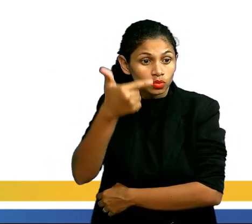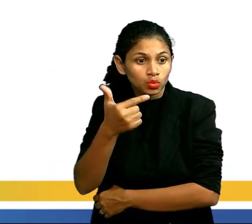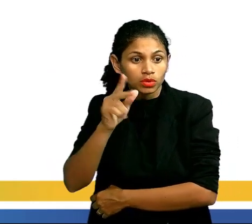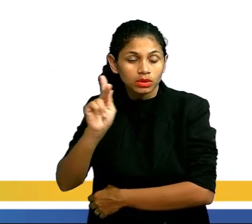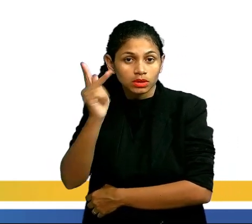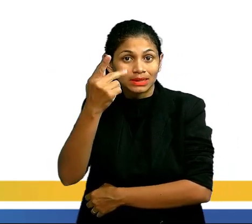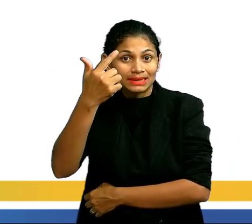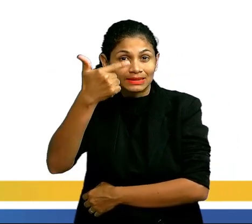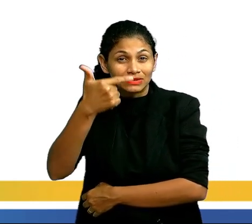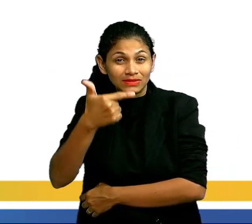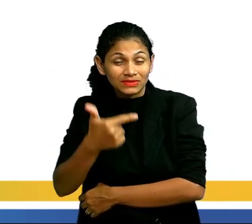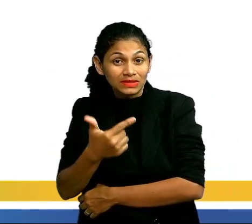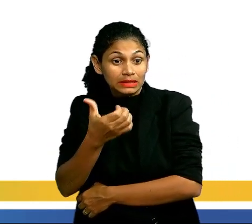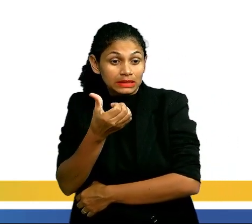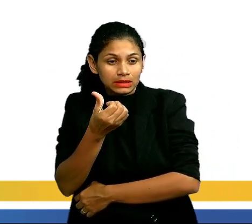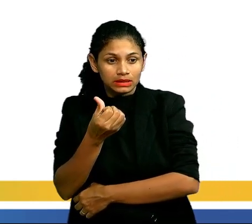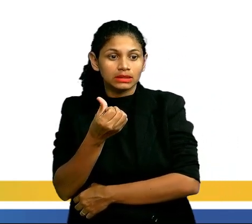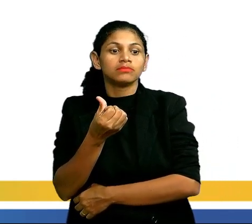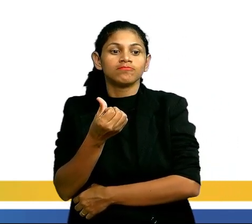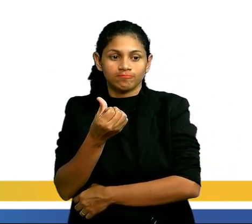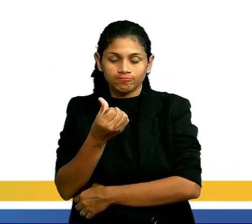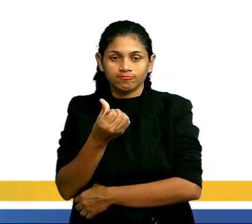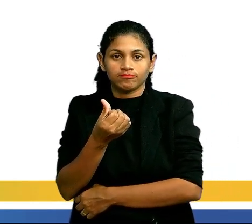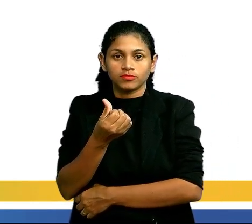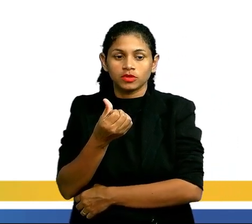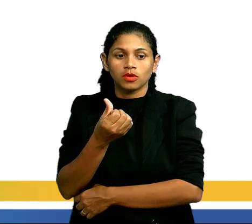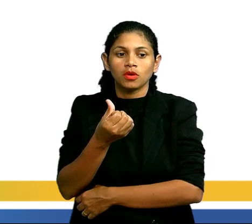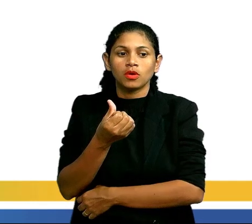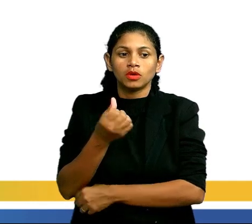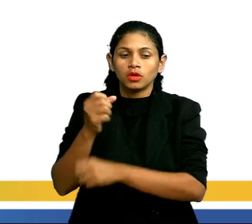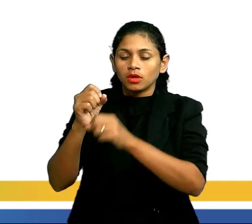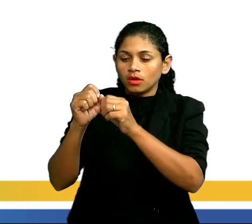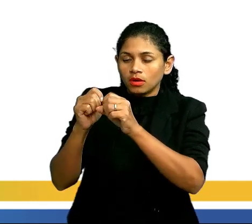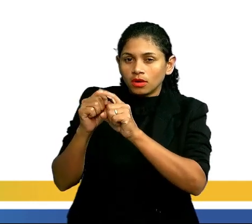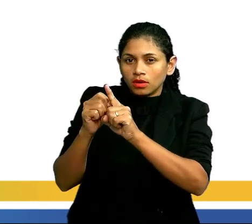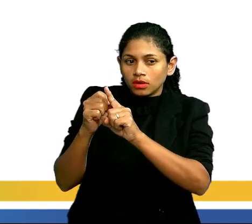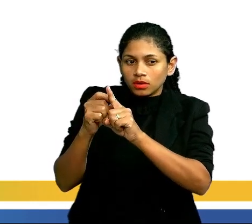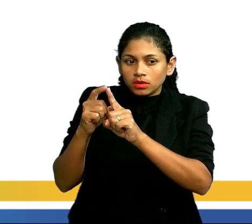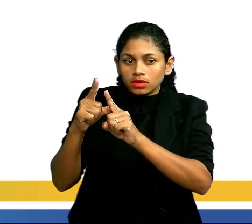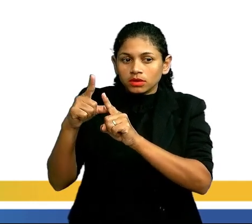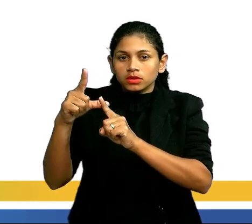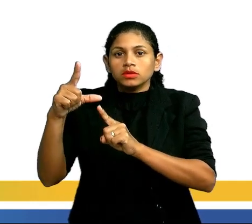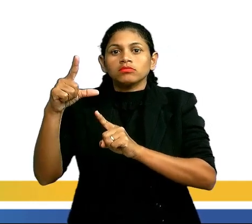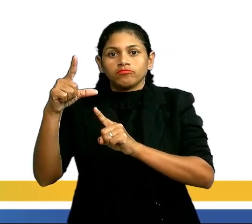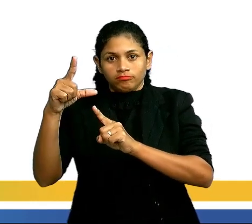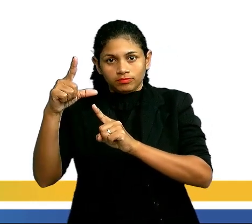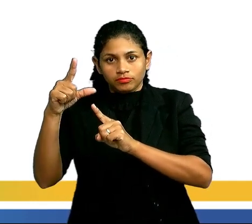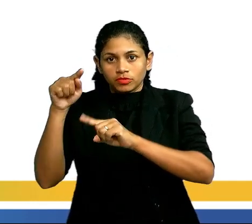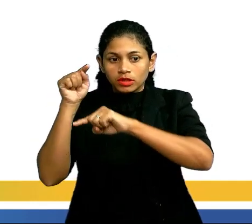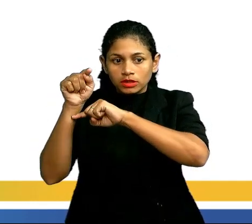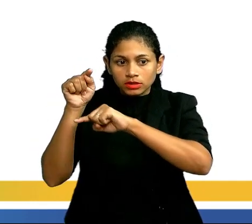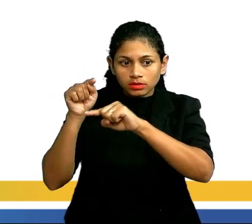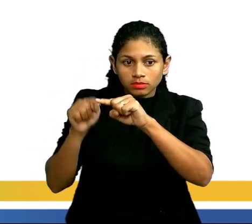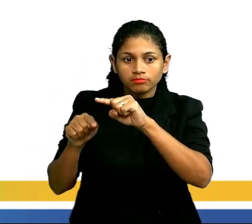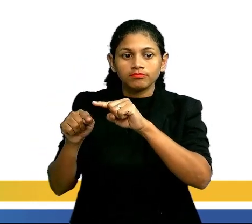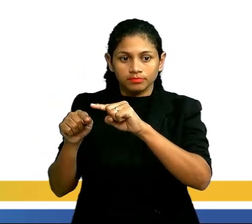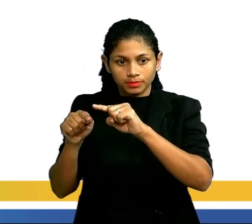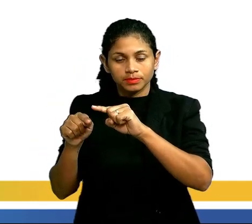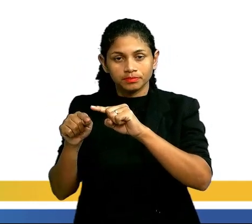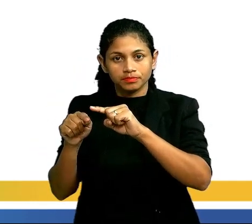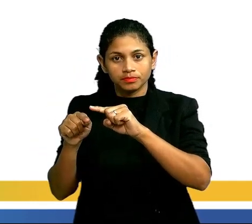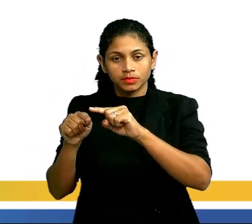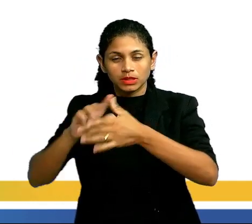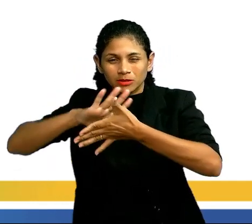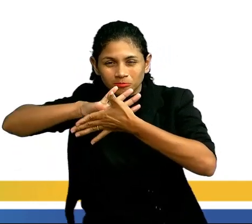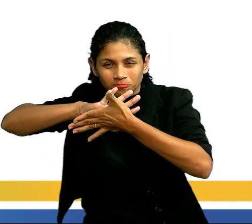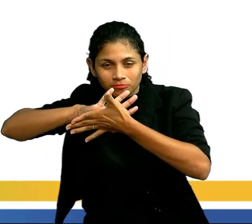menores a partir dessa molécula maior. Então eu craqueei, então eu retirei essa fração do petróleo e depois eu fui lá e